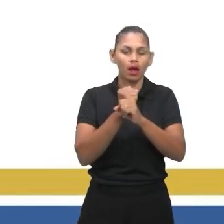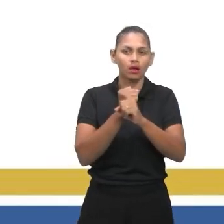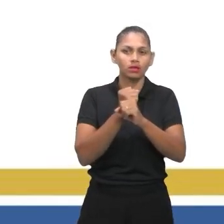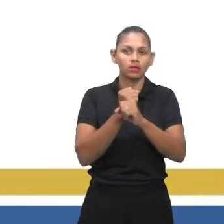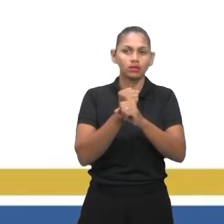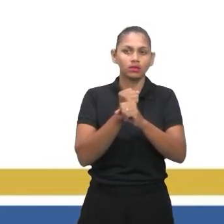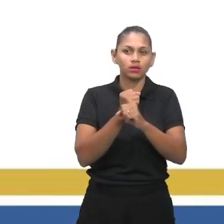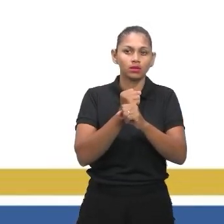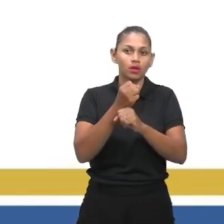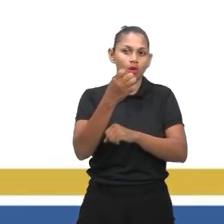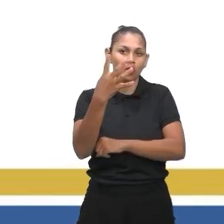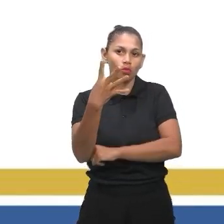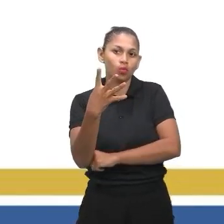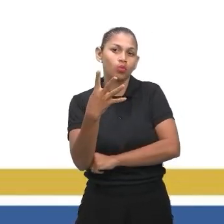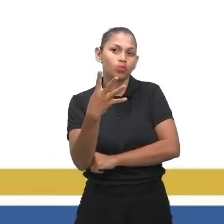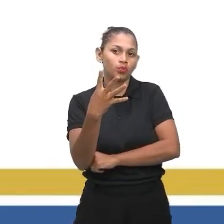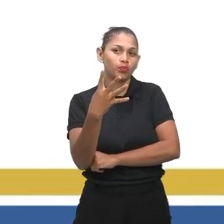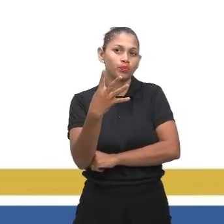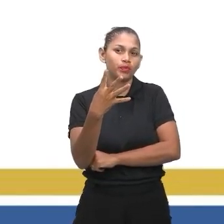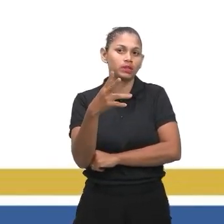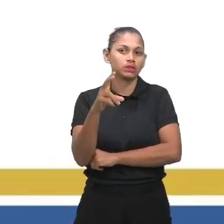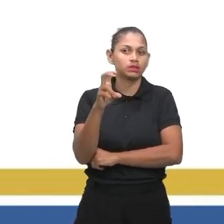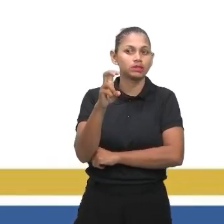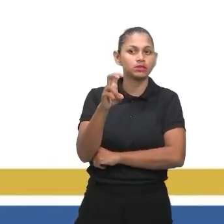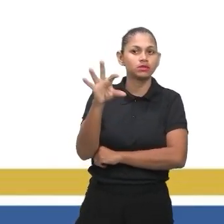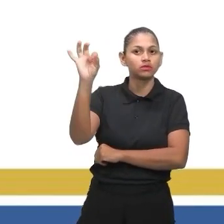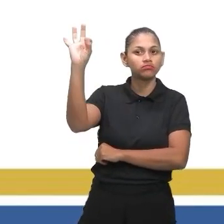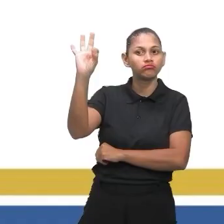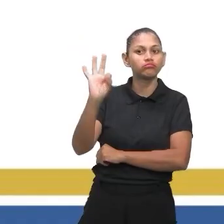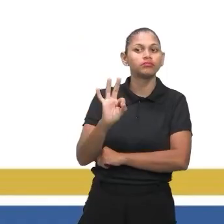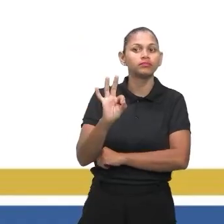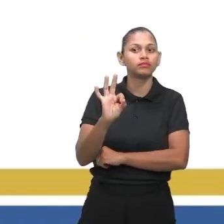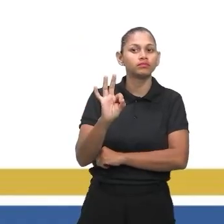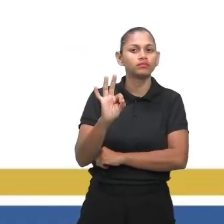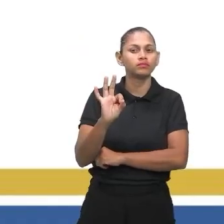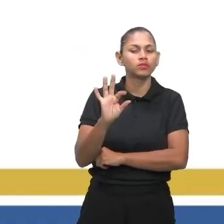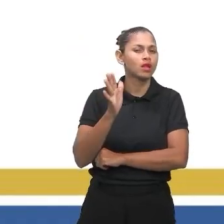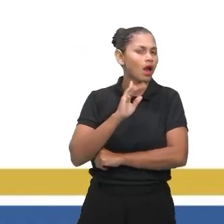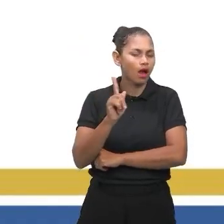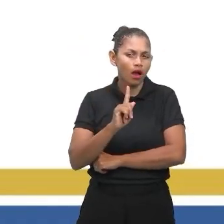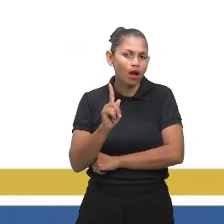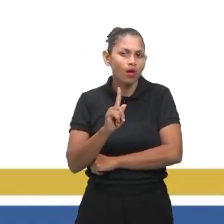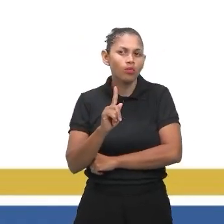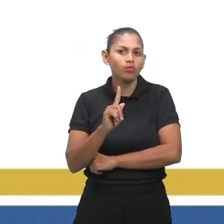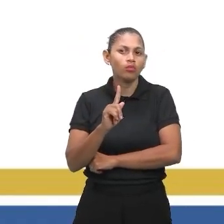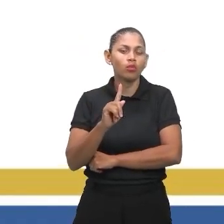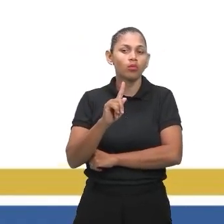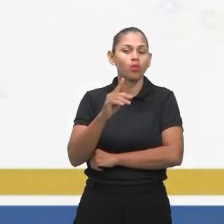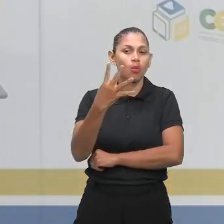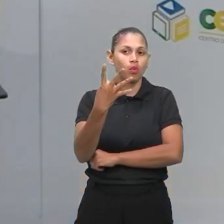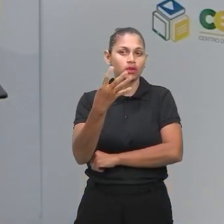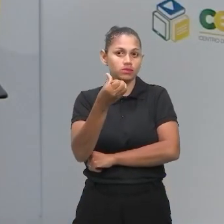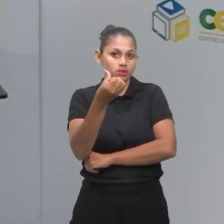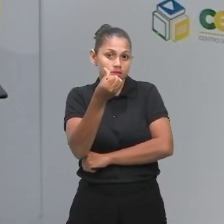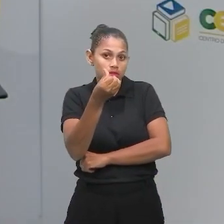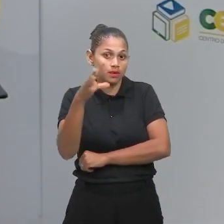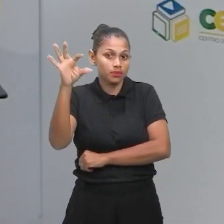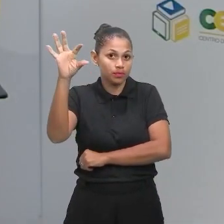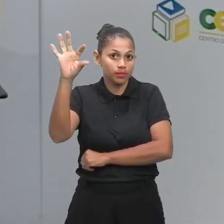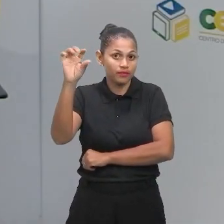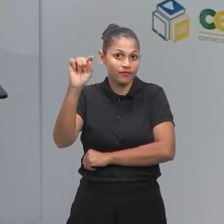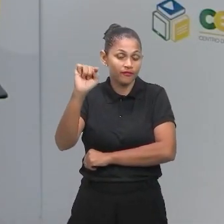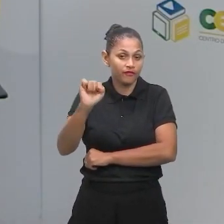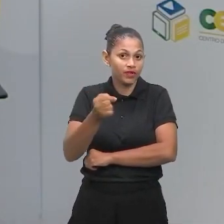40, 45%, ó. Não, dá 46,3%. Ou seja, quase